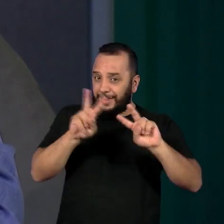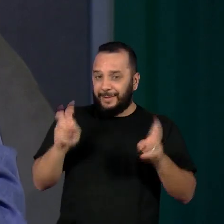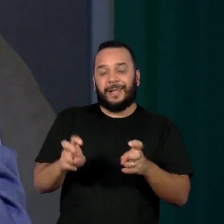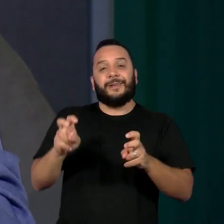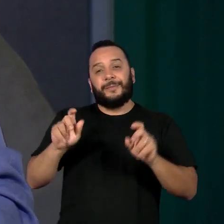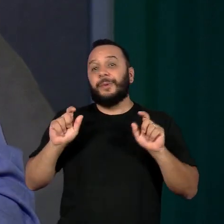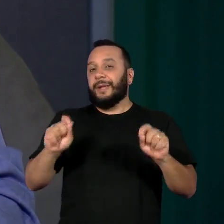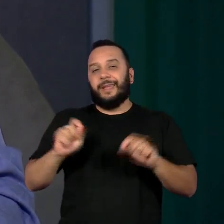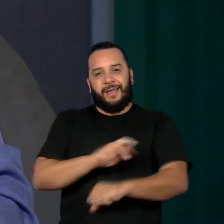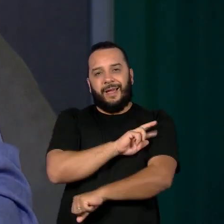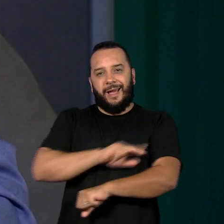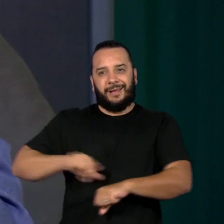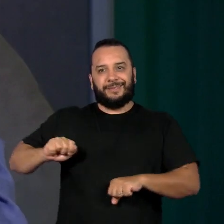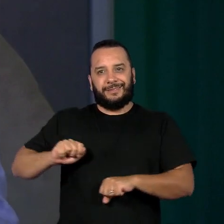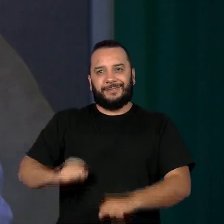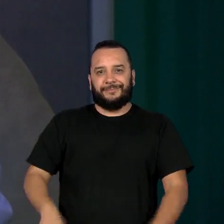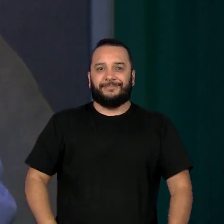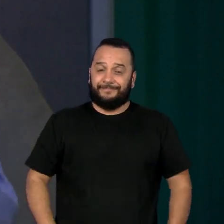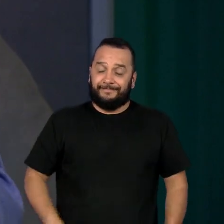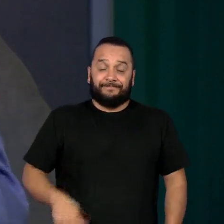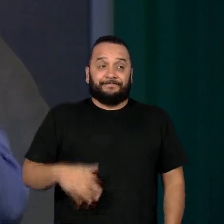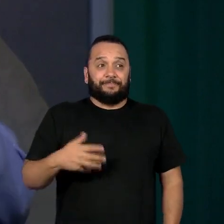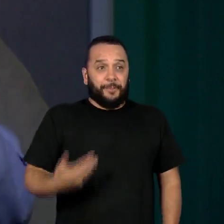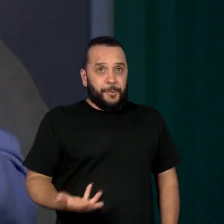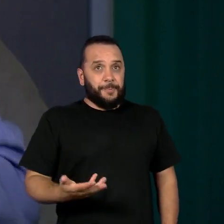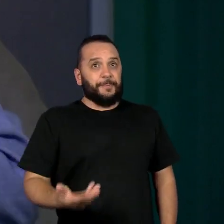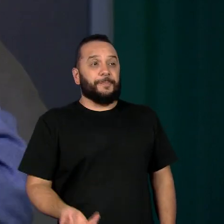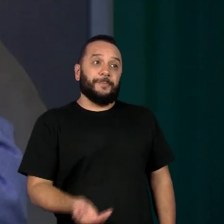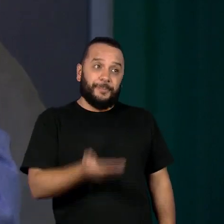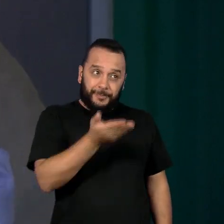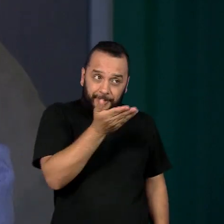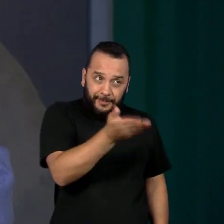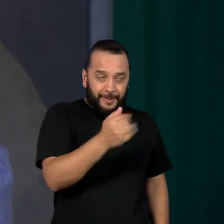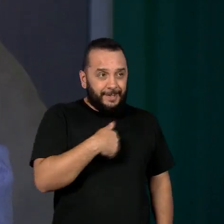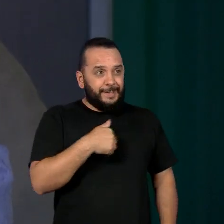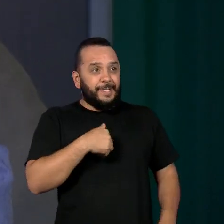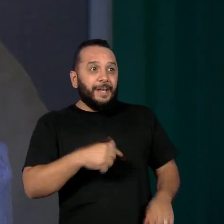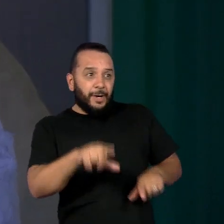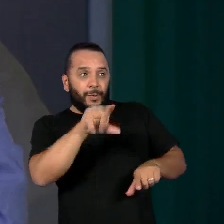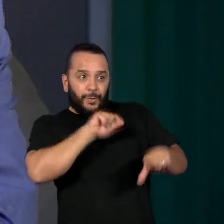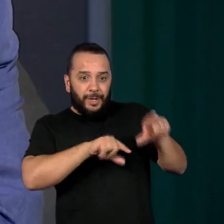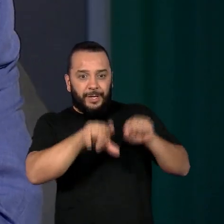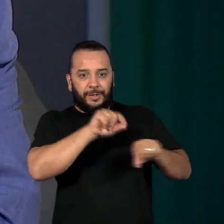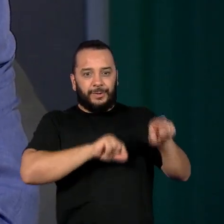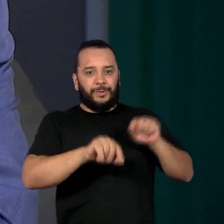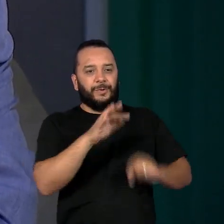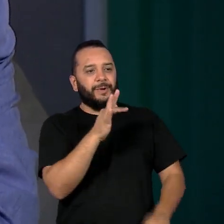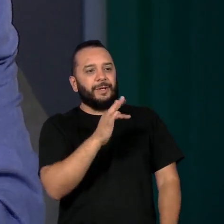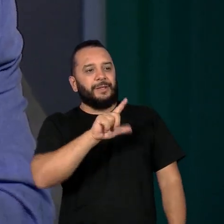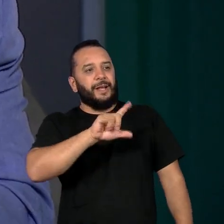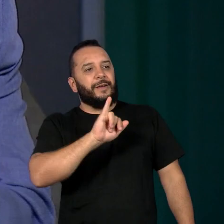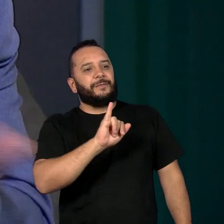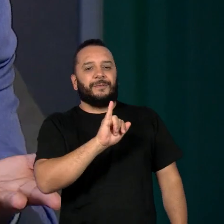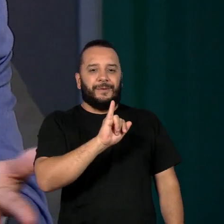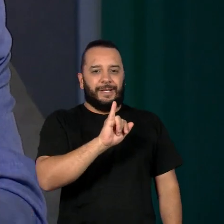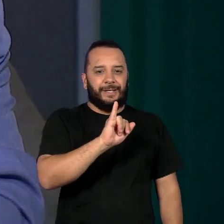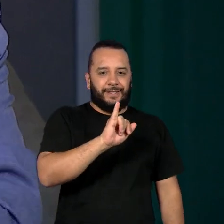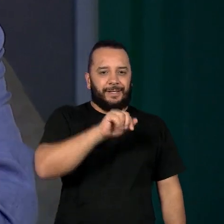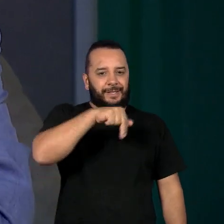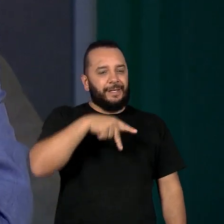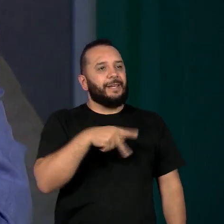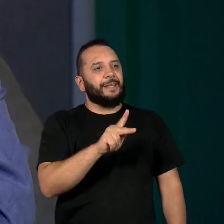raciais. Tom, você que é o curador da Flinque Sampa. O que é a Flinque Sampa? E por que foi